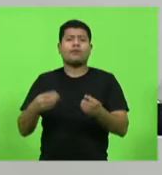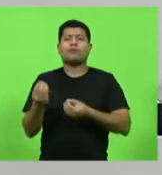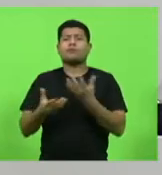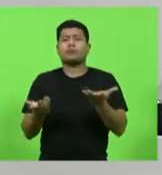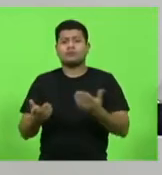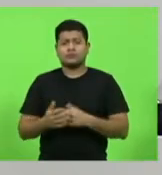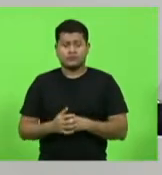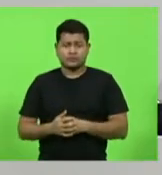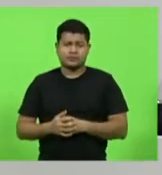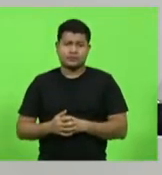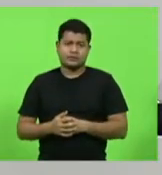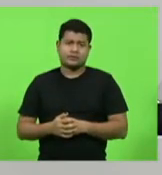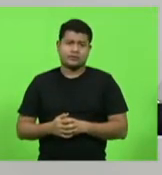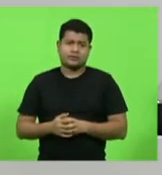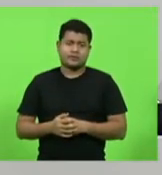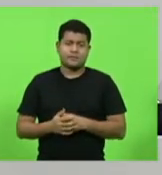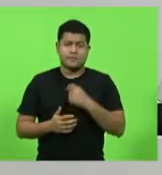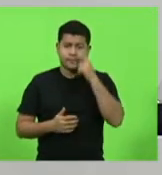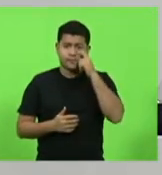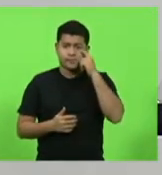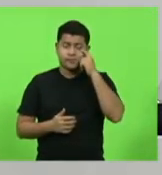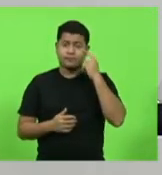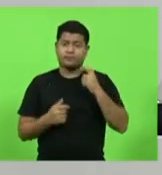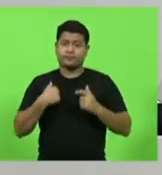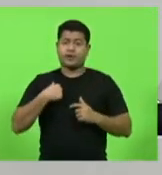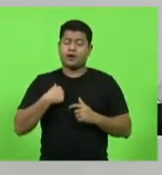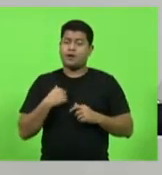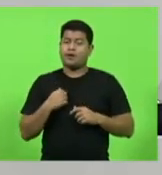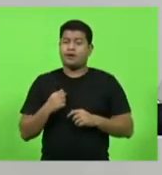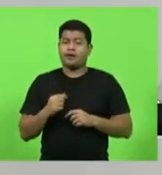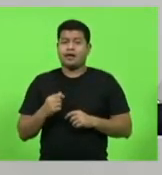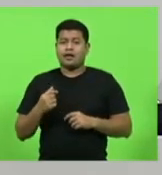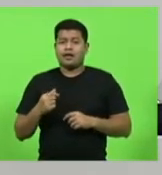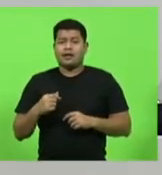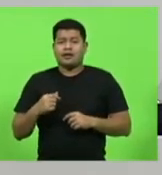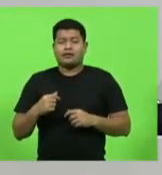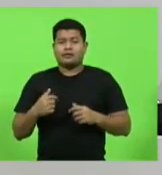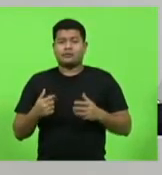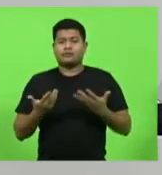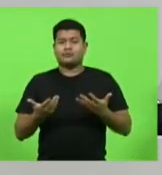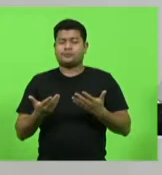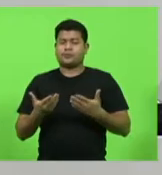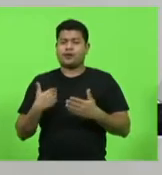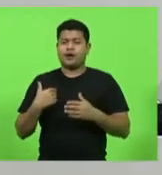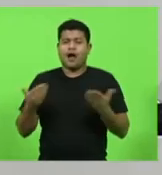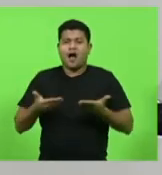Bom, longe de mim querer cometer alguma ingerência ou me invadir uma esfera federal,